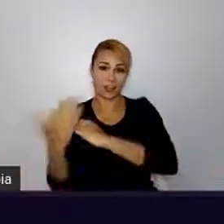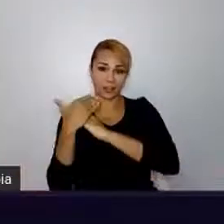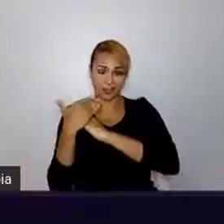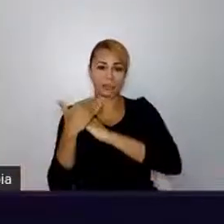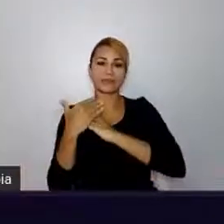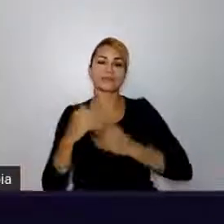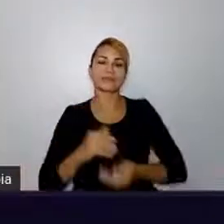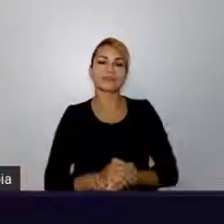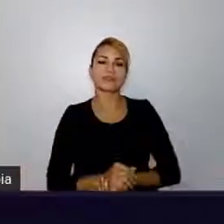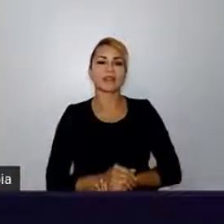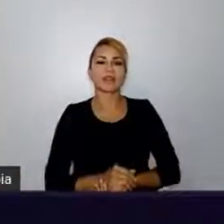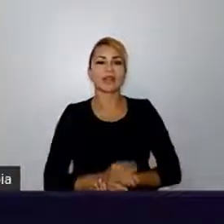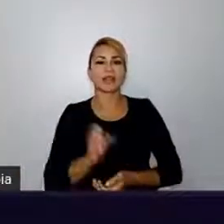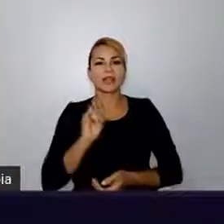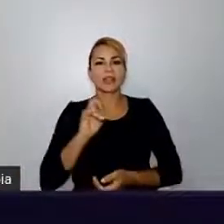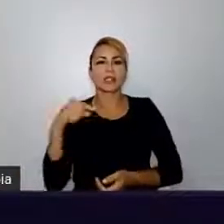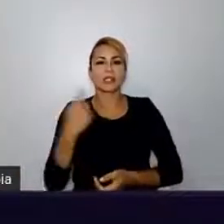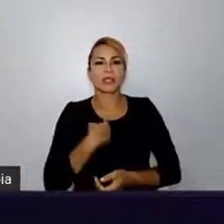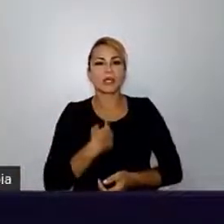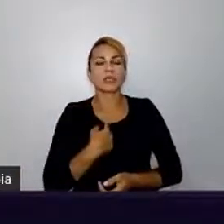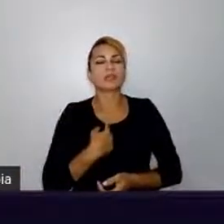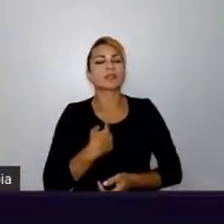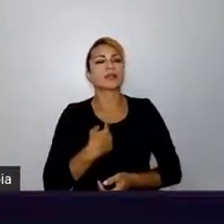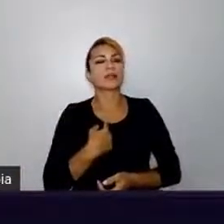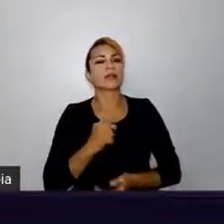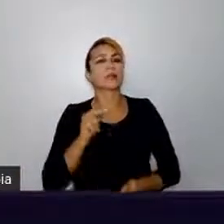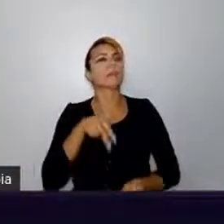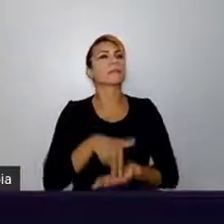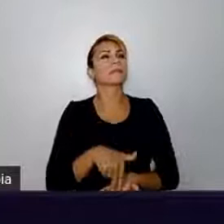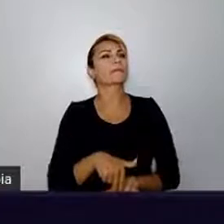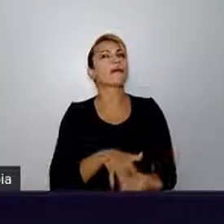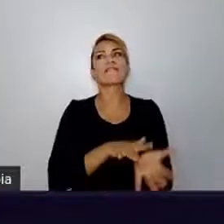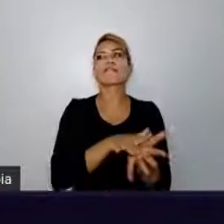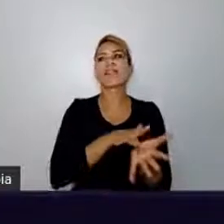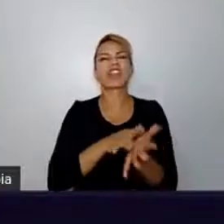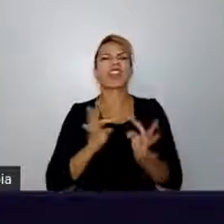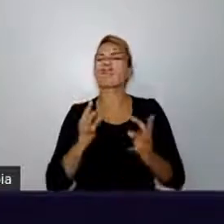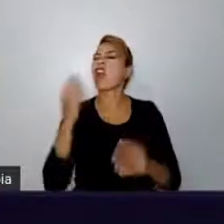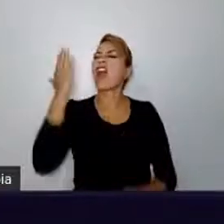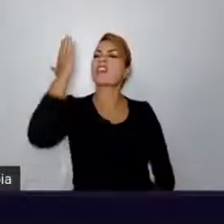existem várias coisas que sabemos, e várias outras coisas que não sabemos,